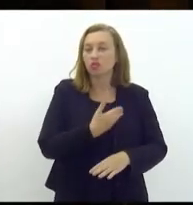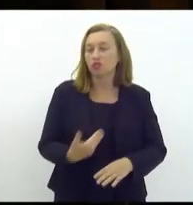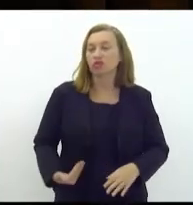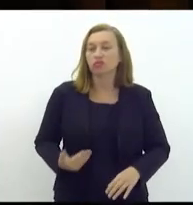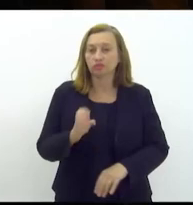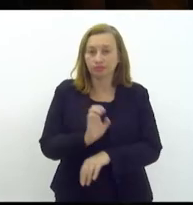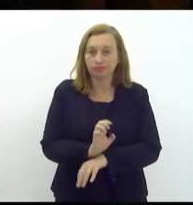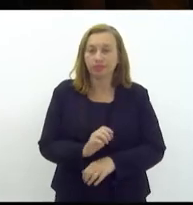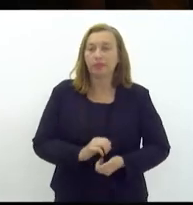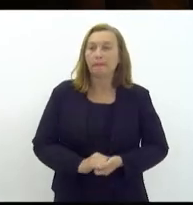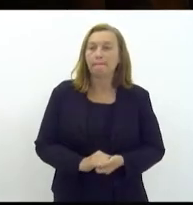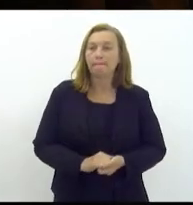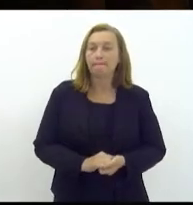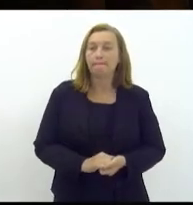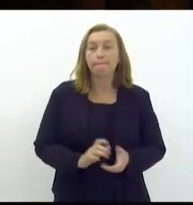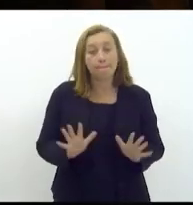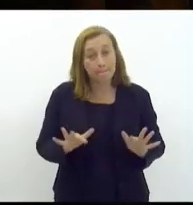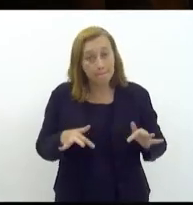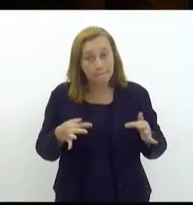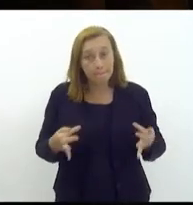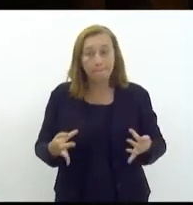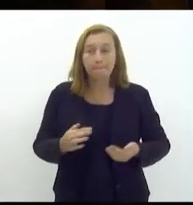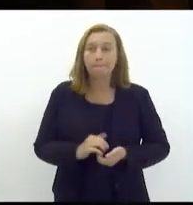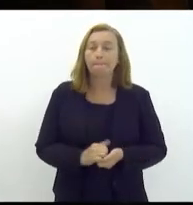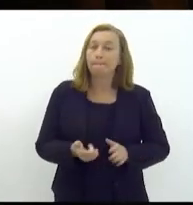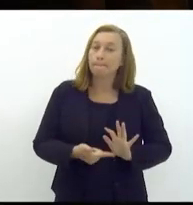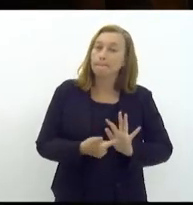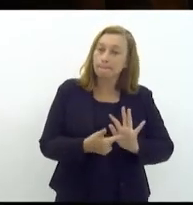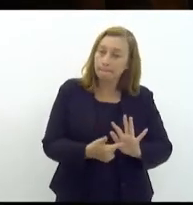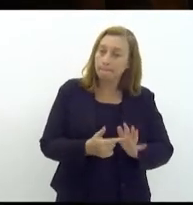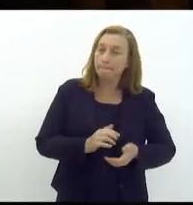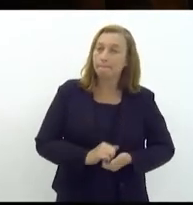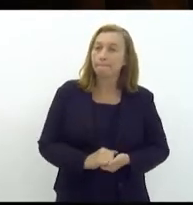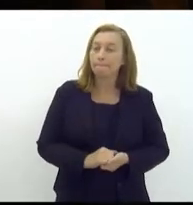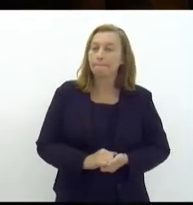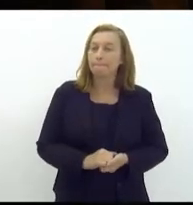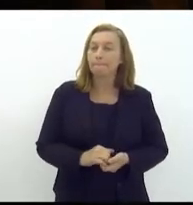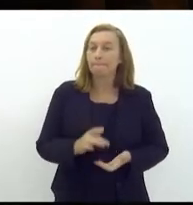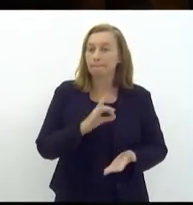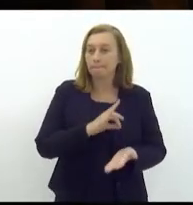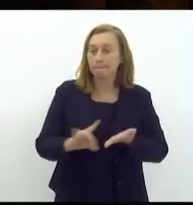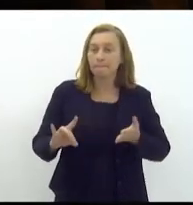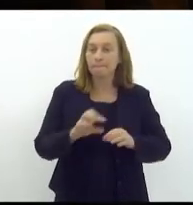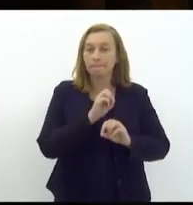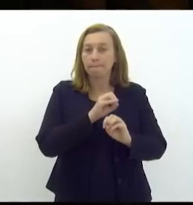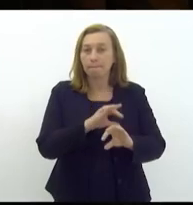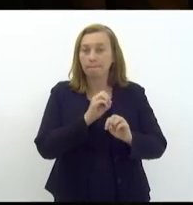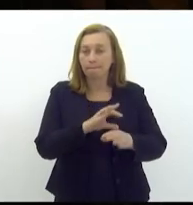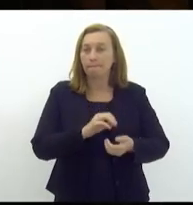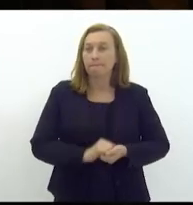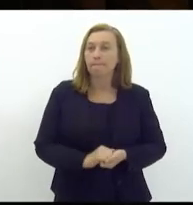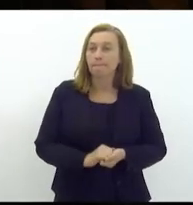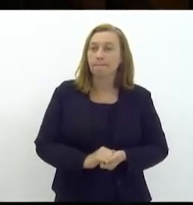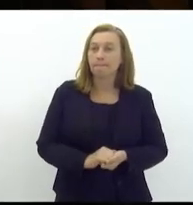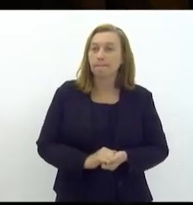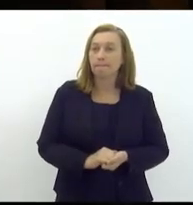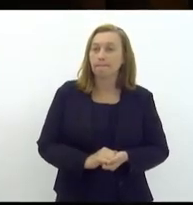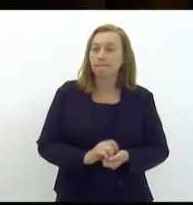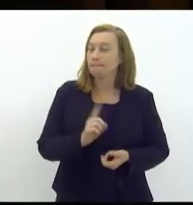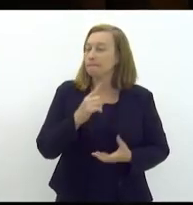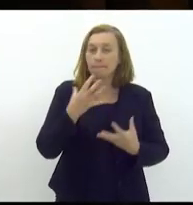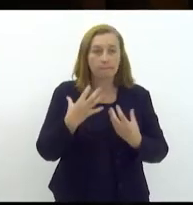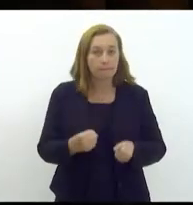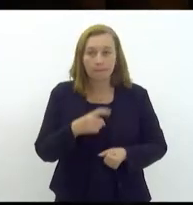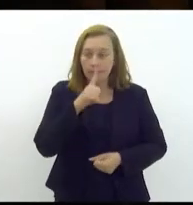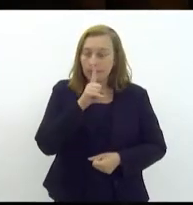tem simplesmente se mostrado inimigo da educação mas a gente não tem aceitado isso